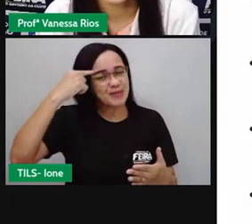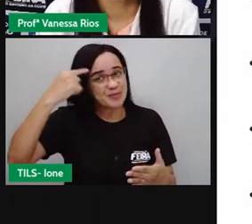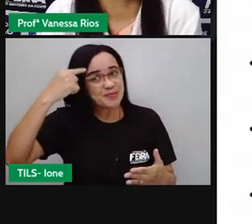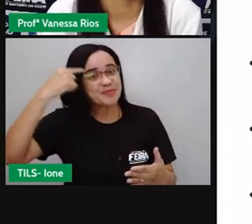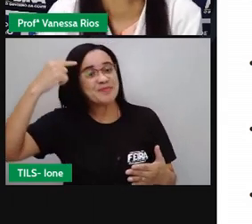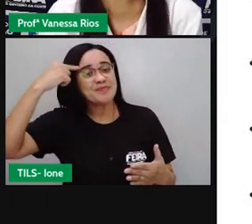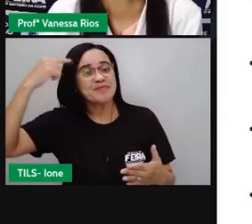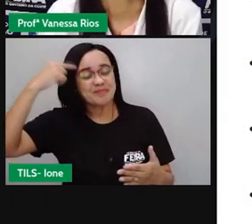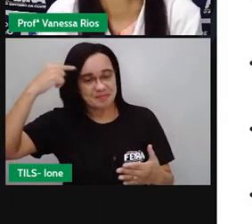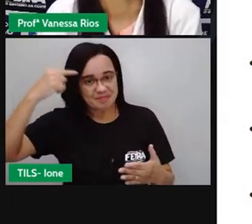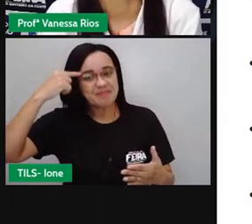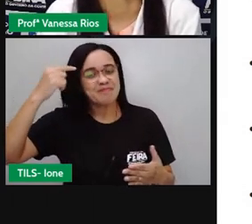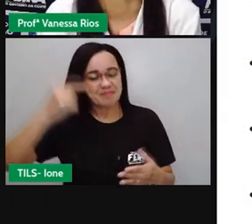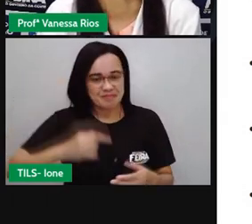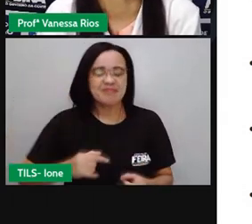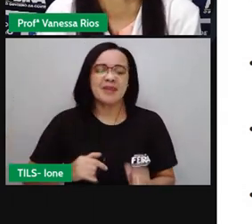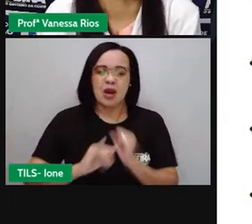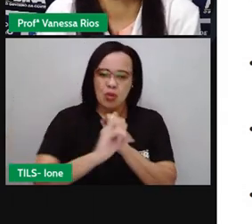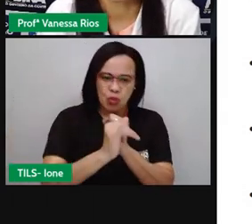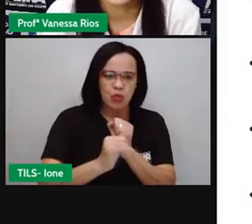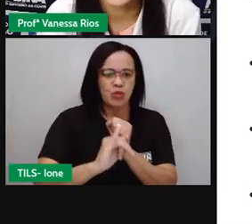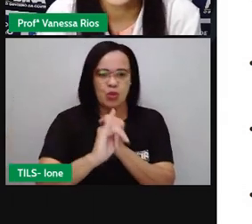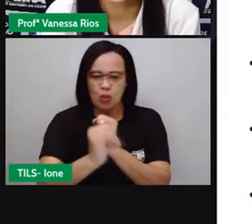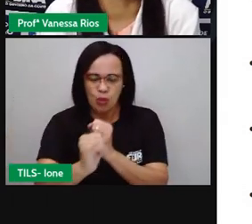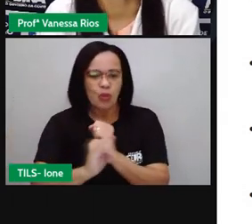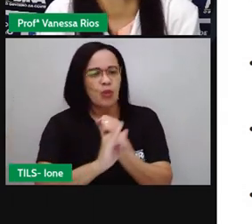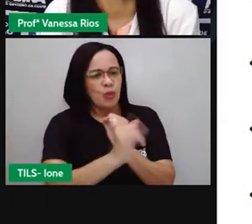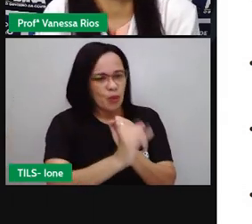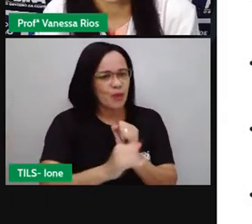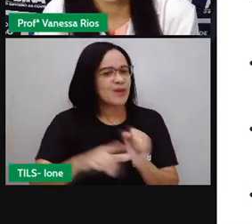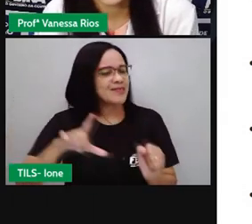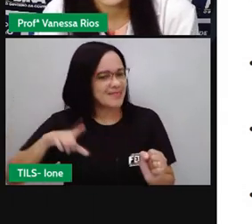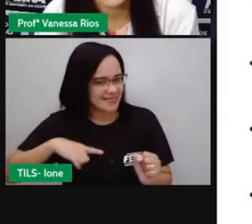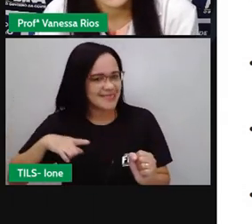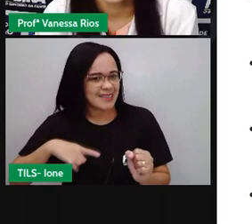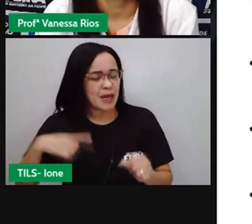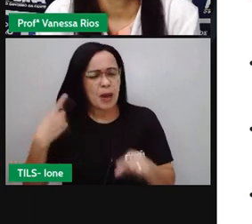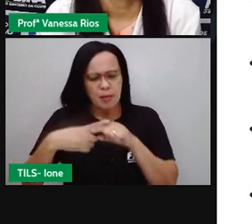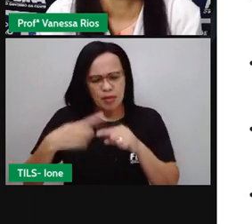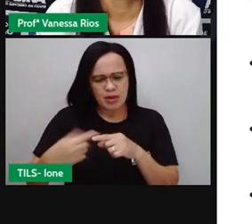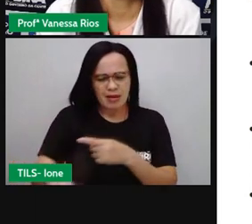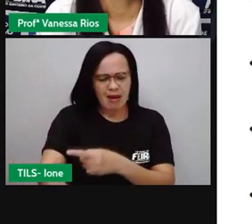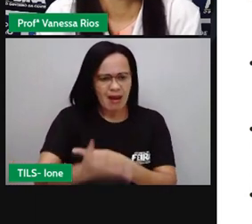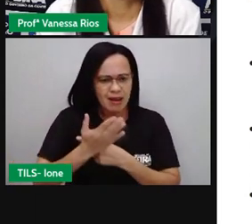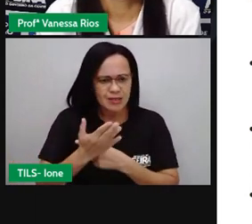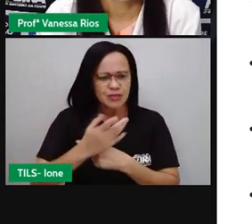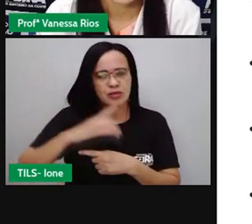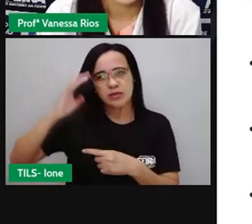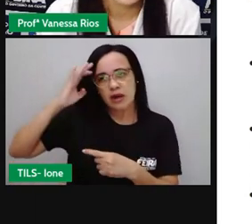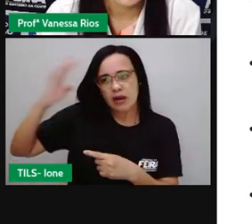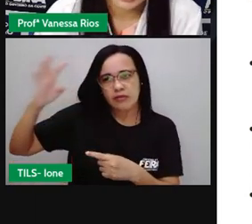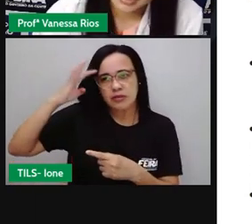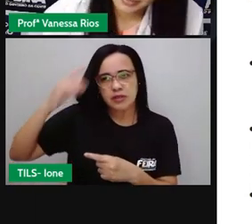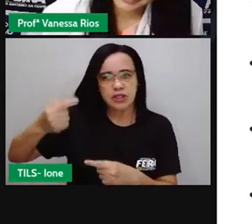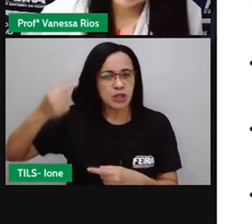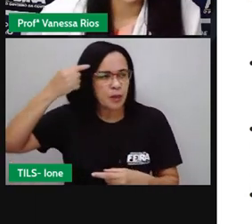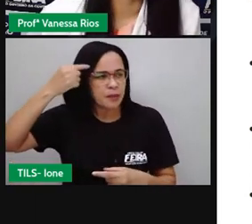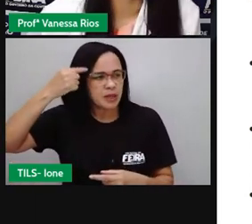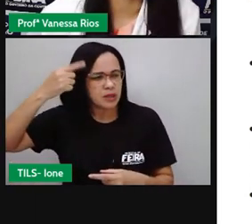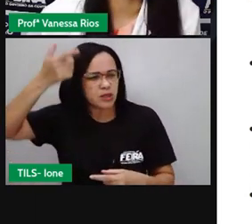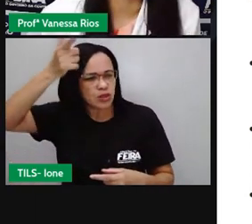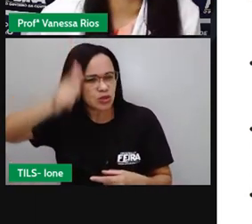crônica quando se fala aí na intenção de fazer refletir de fazer repensar determinadas situações